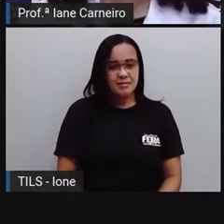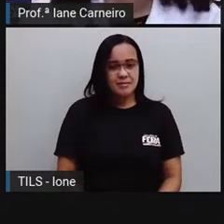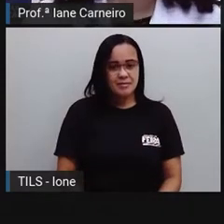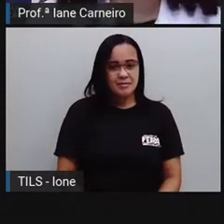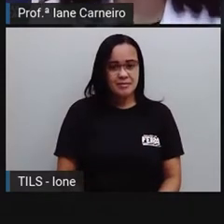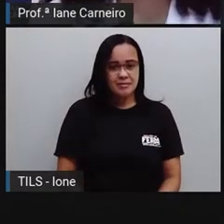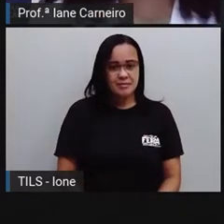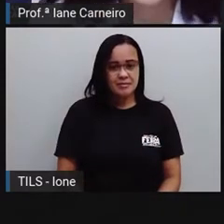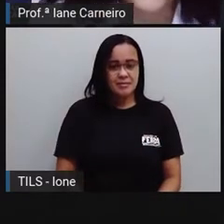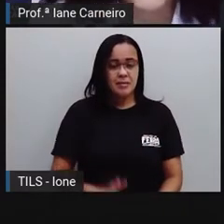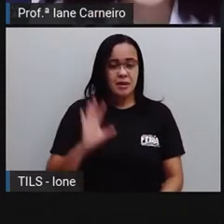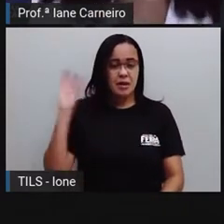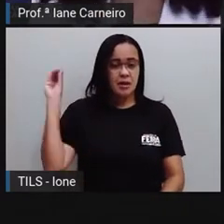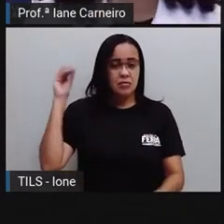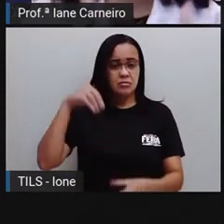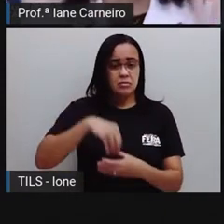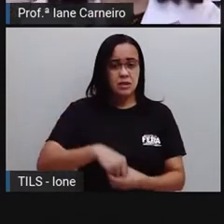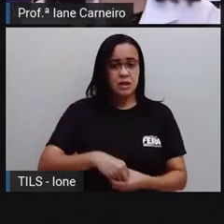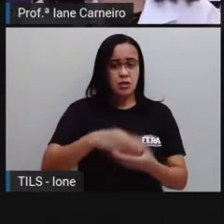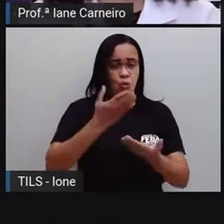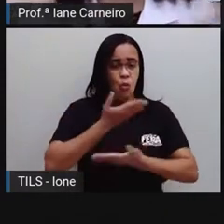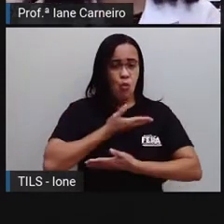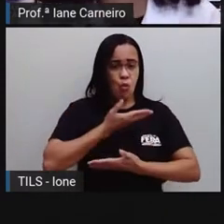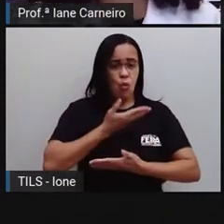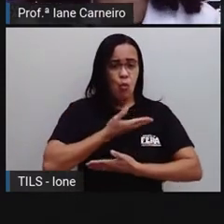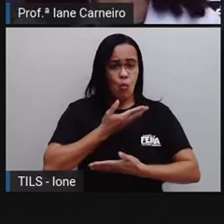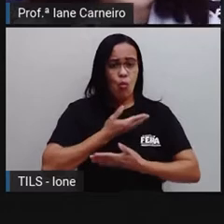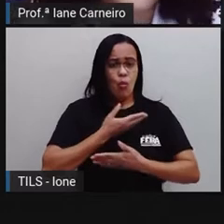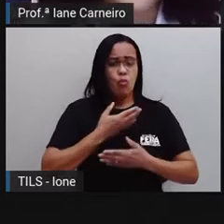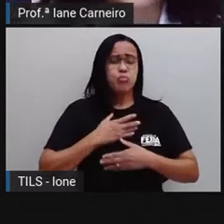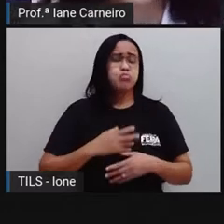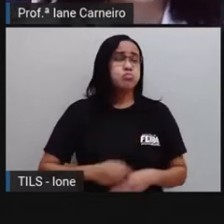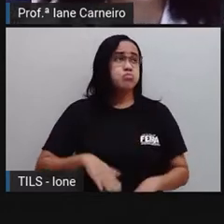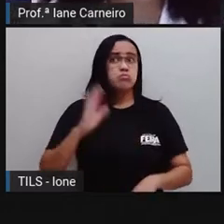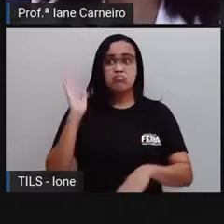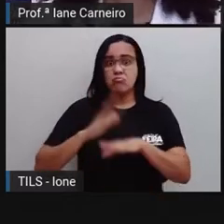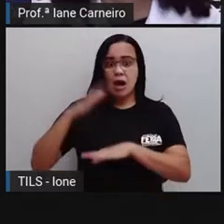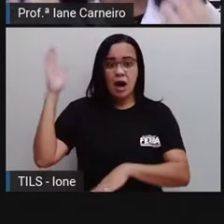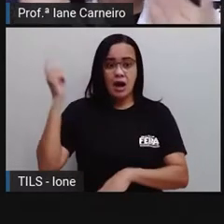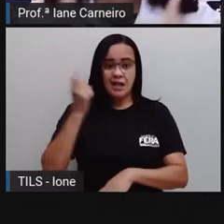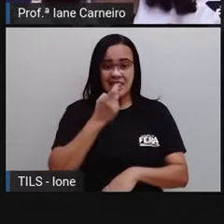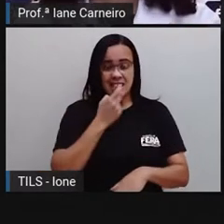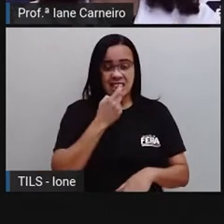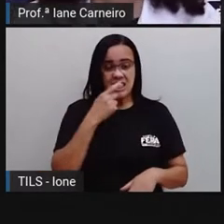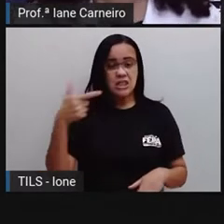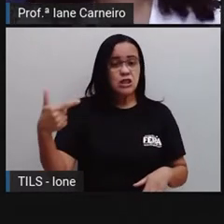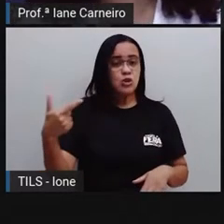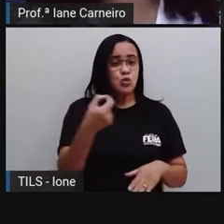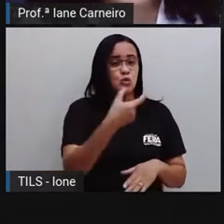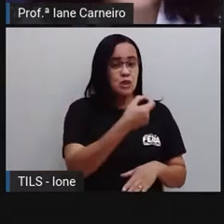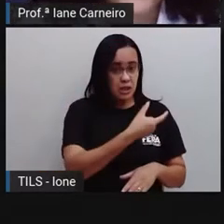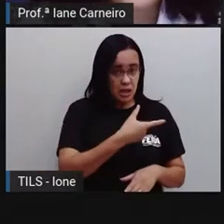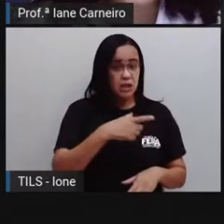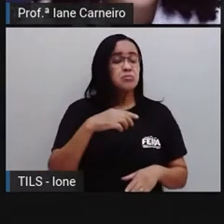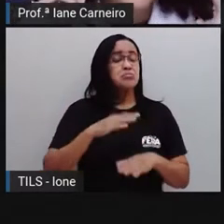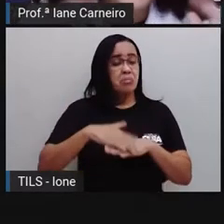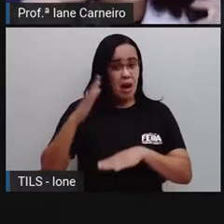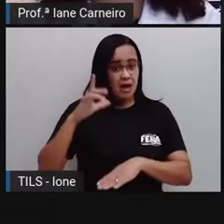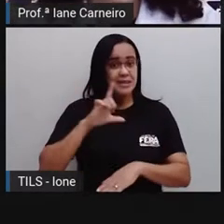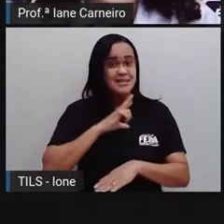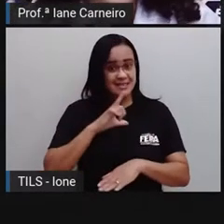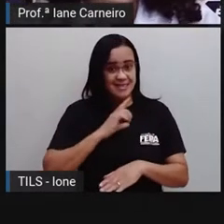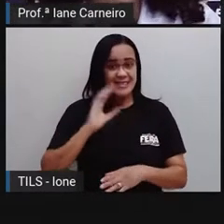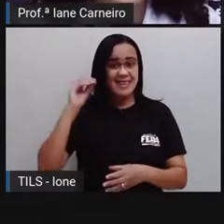Dentro do nosso corpo tem mais de 200 ossos. Dentro do pote,